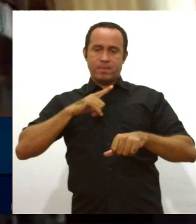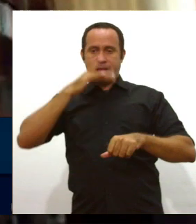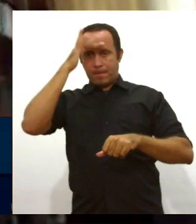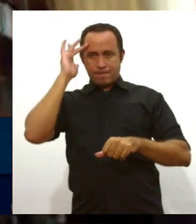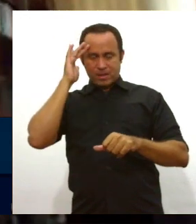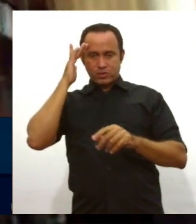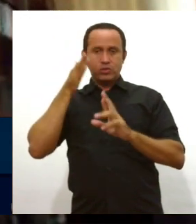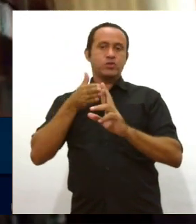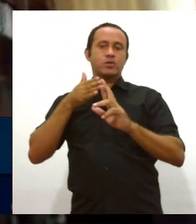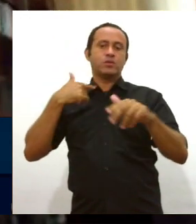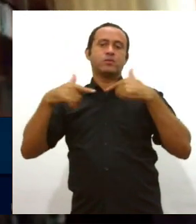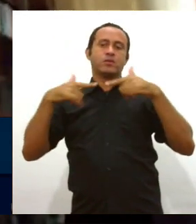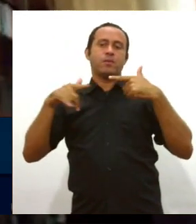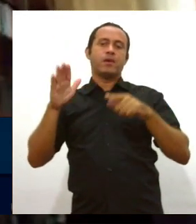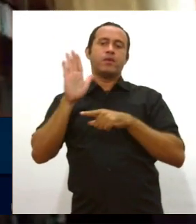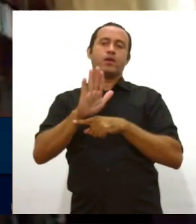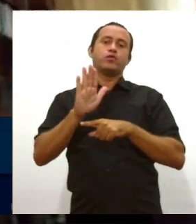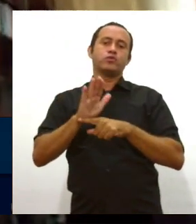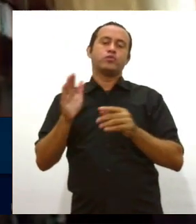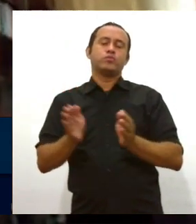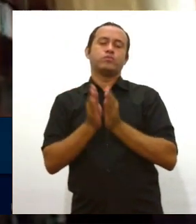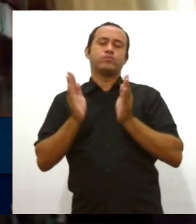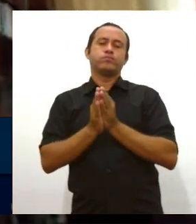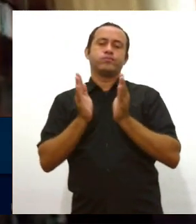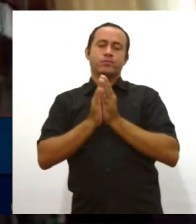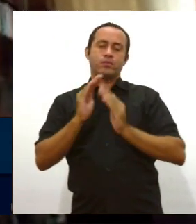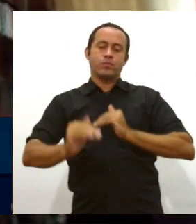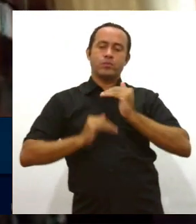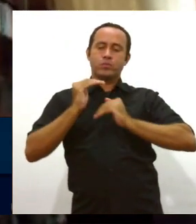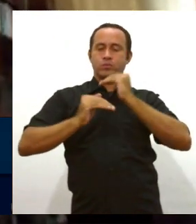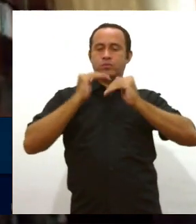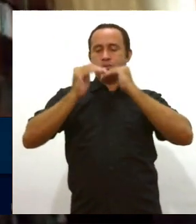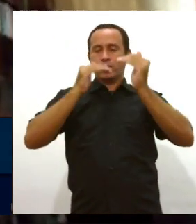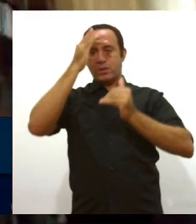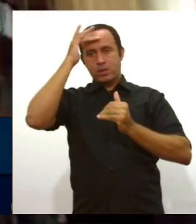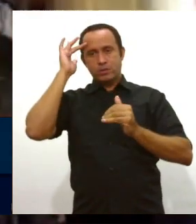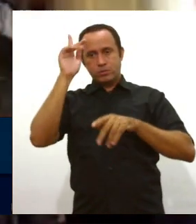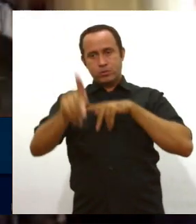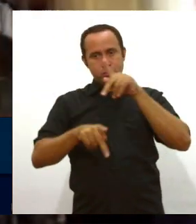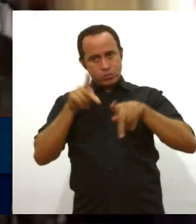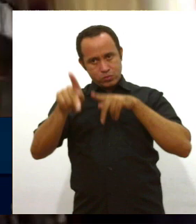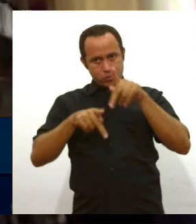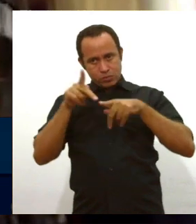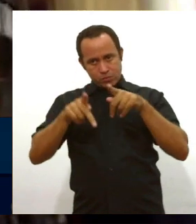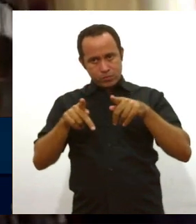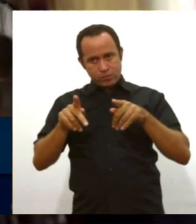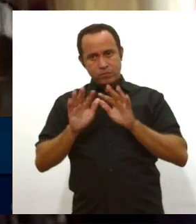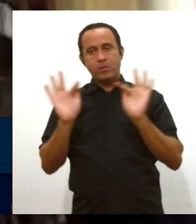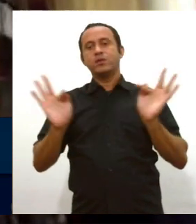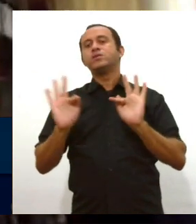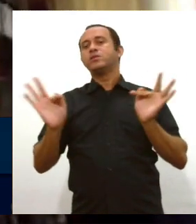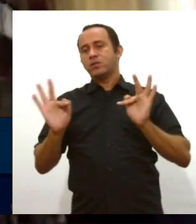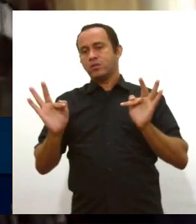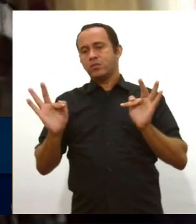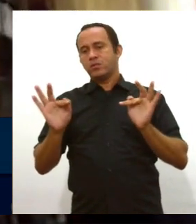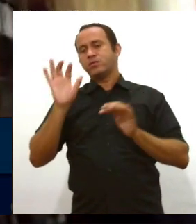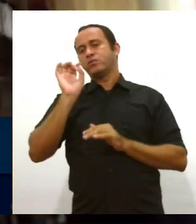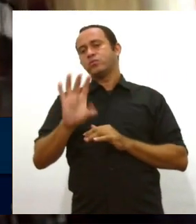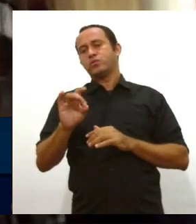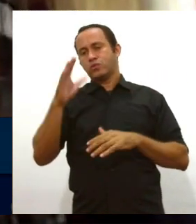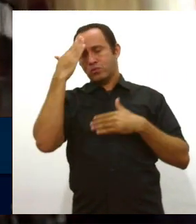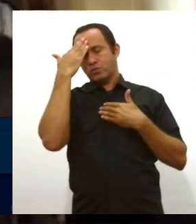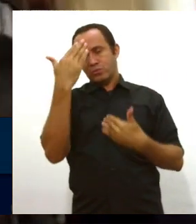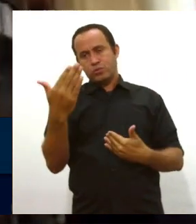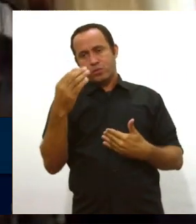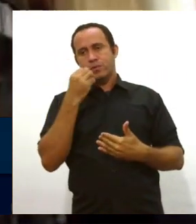Francisca, trabalhando em prol do crescimento, do desenvolvimento do povo, especialmente do povo mais pobre. Era isso, presidente. Muito